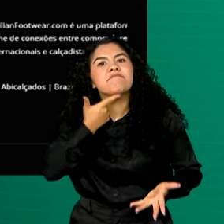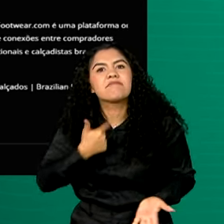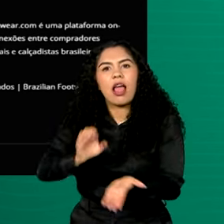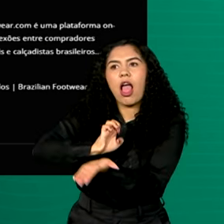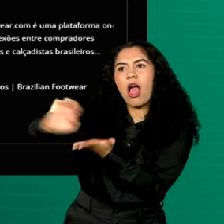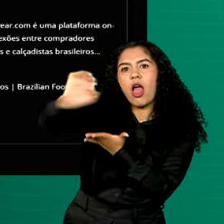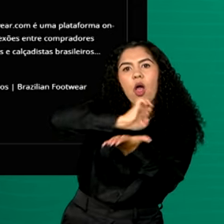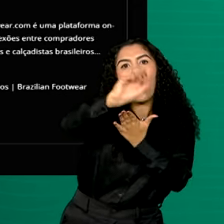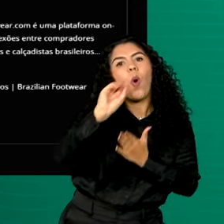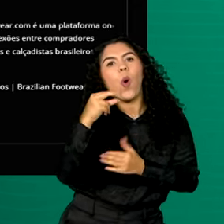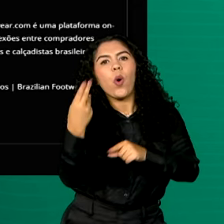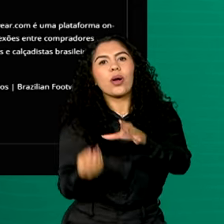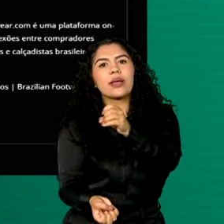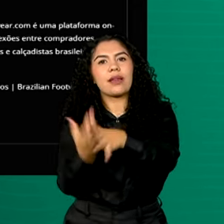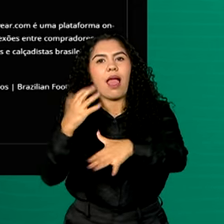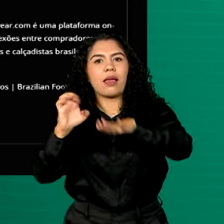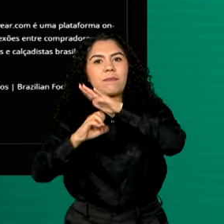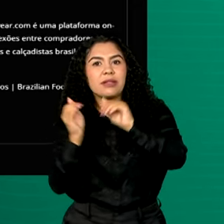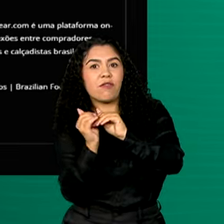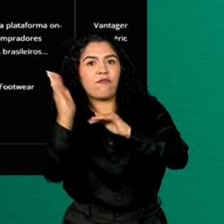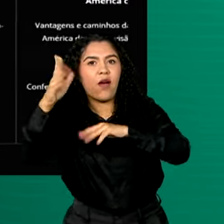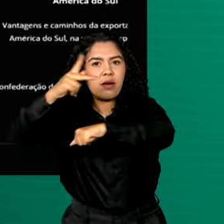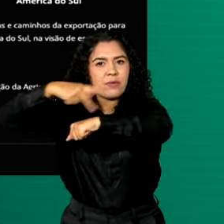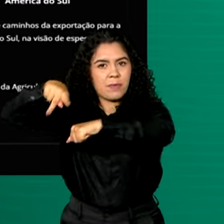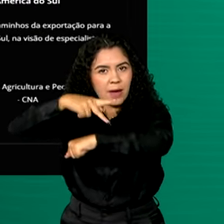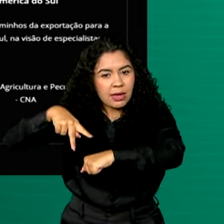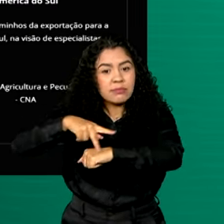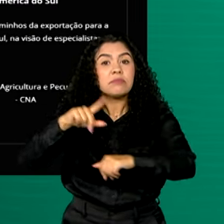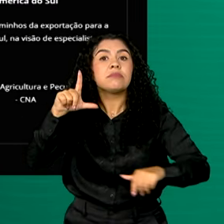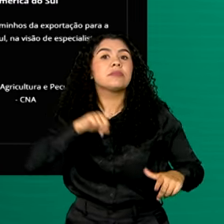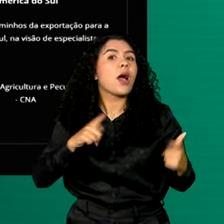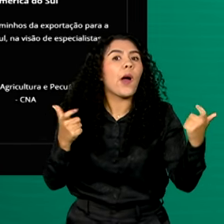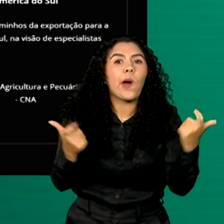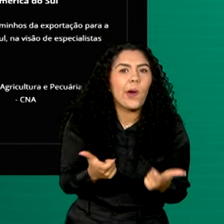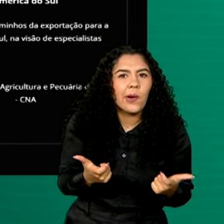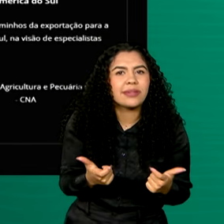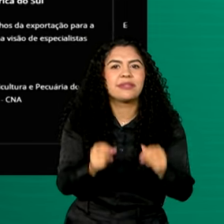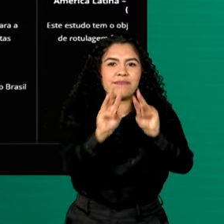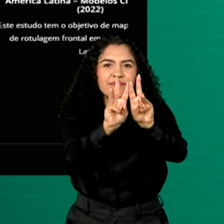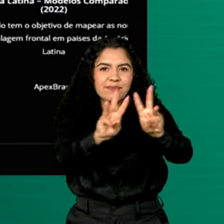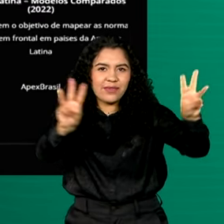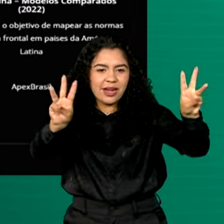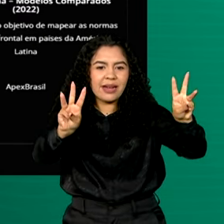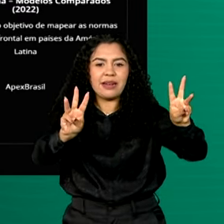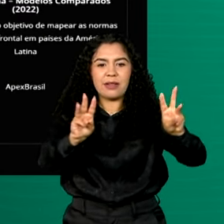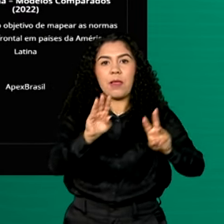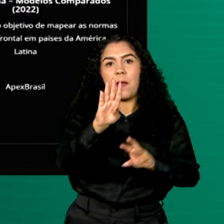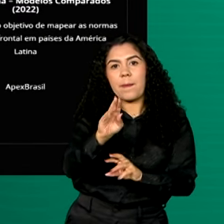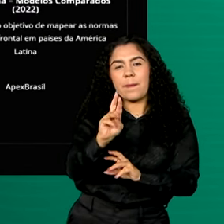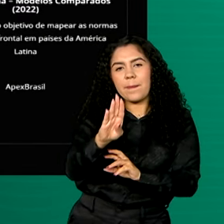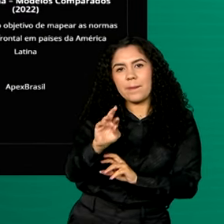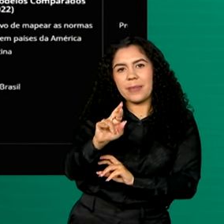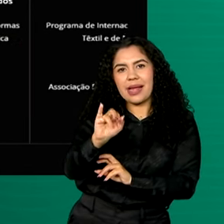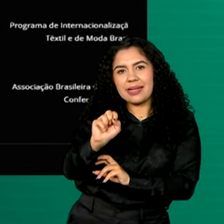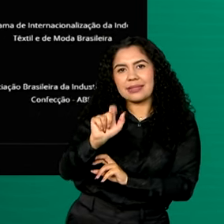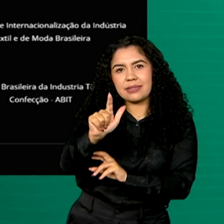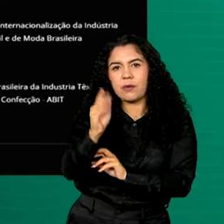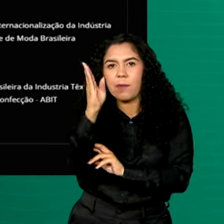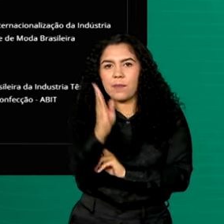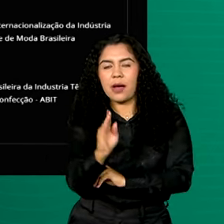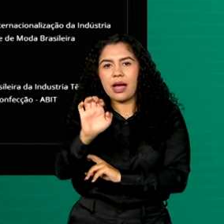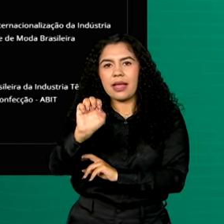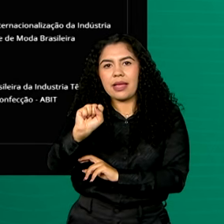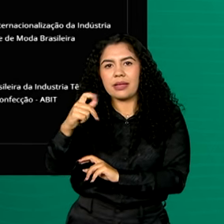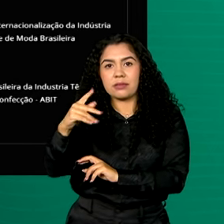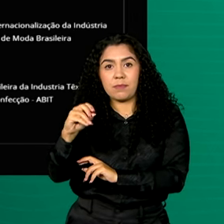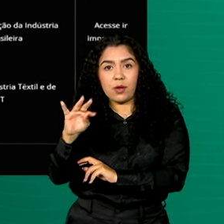filiais no exterior. A ferramenta está disponível na plataforma Brasil Exportação. De navegação